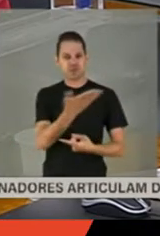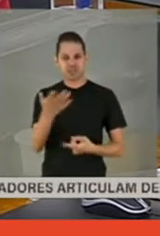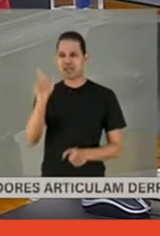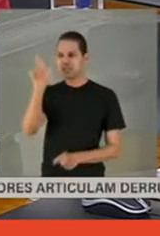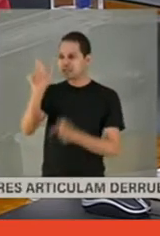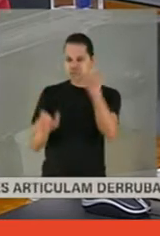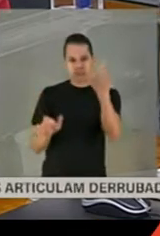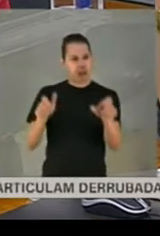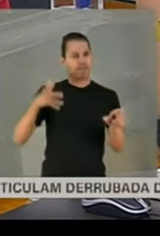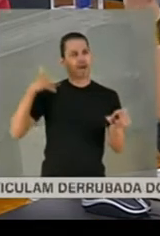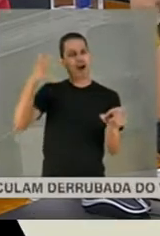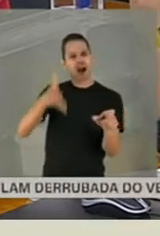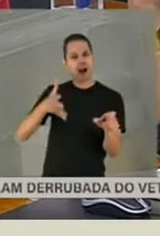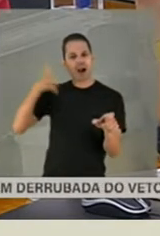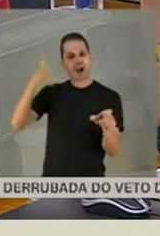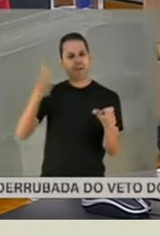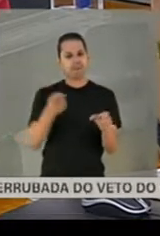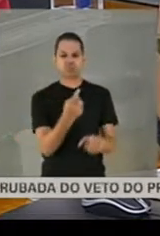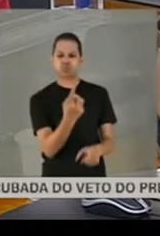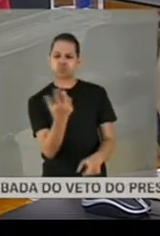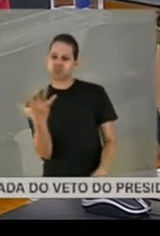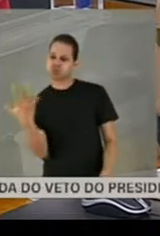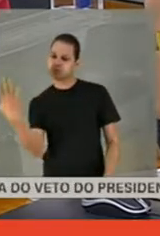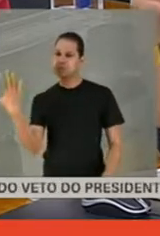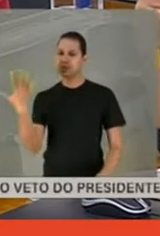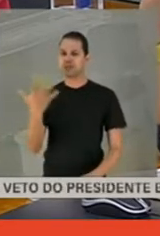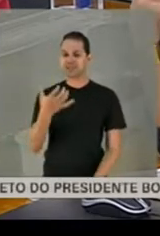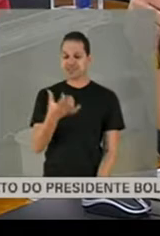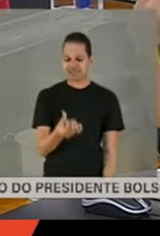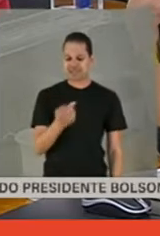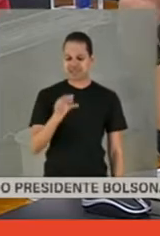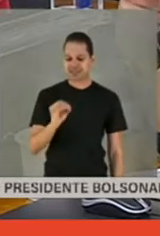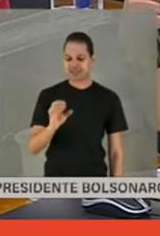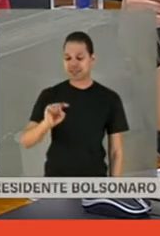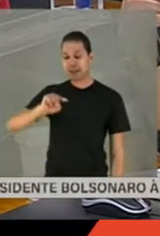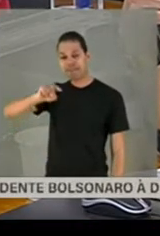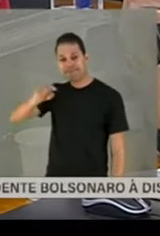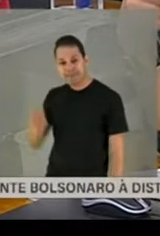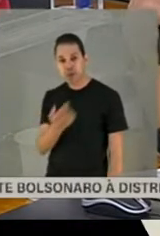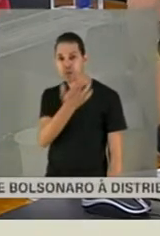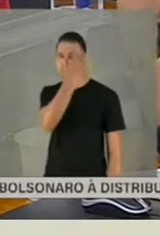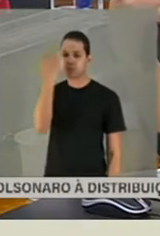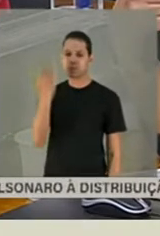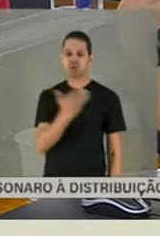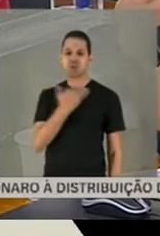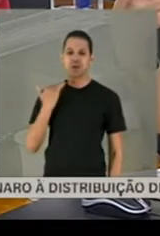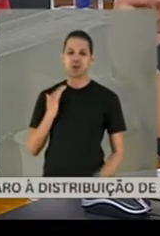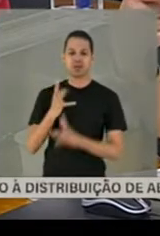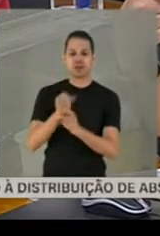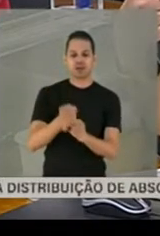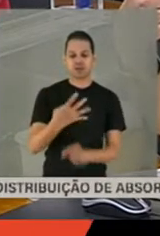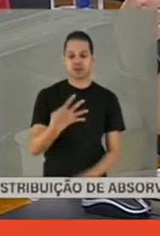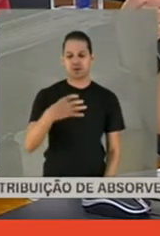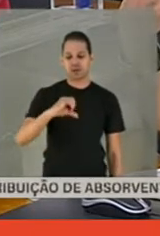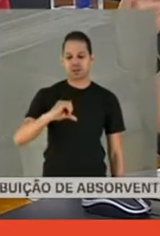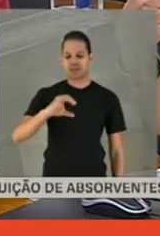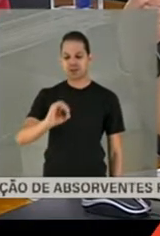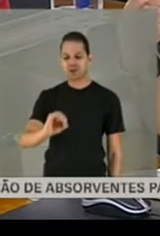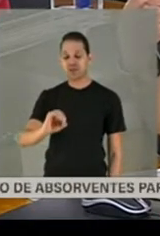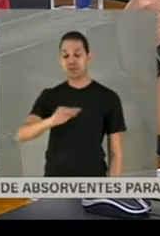aqui as vozes de mais de 600 mil mortos. 490